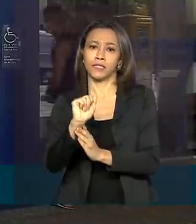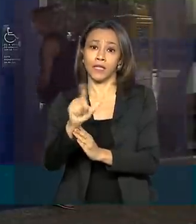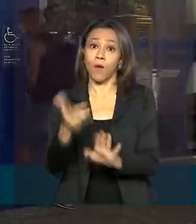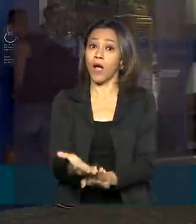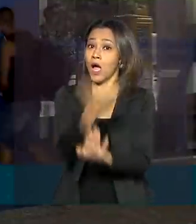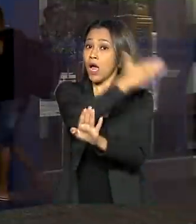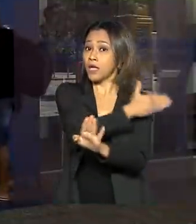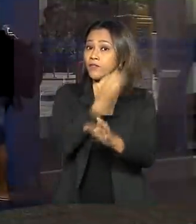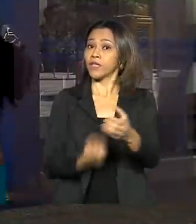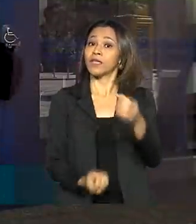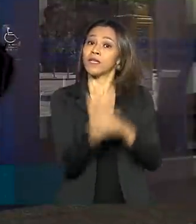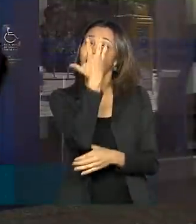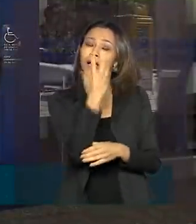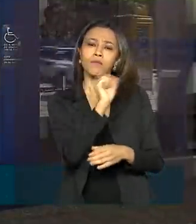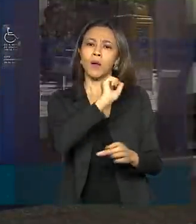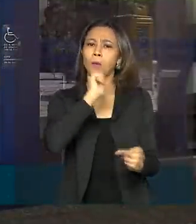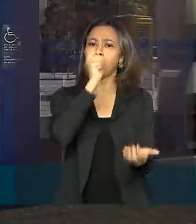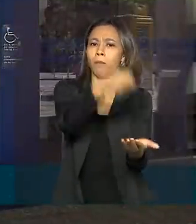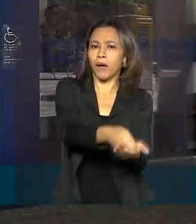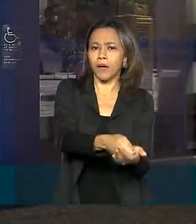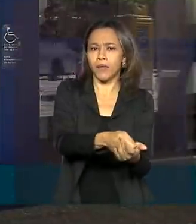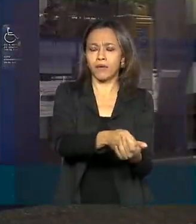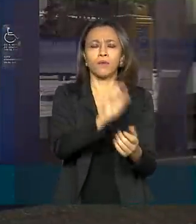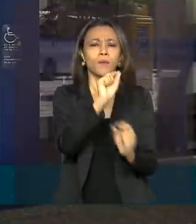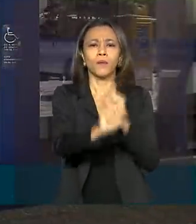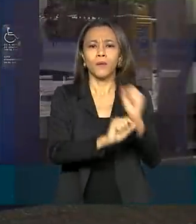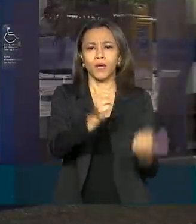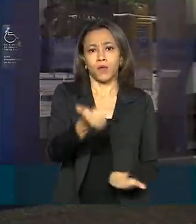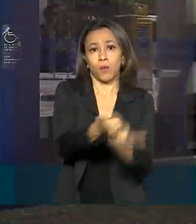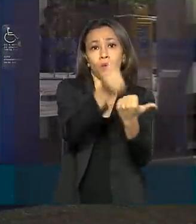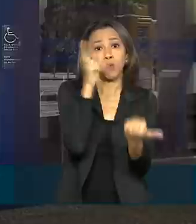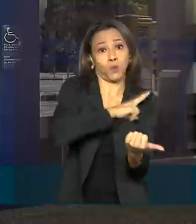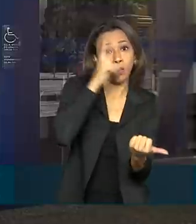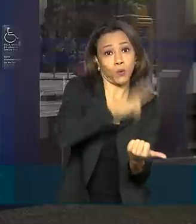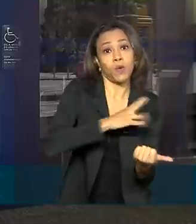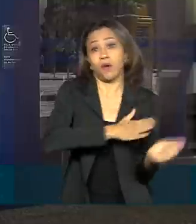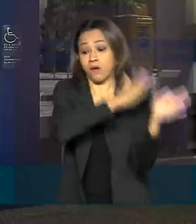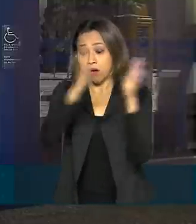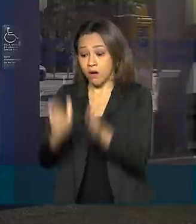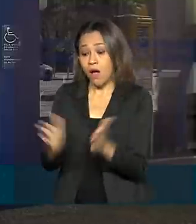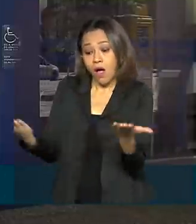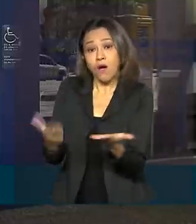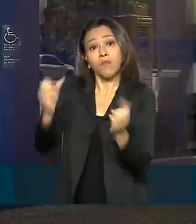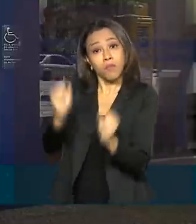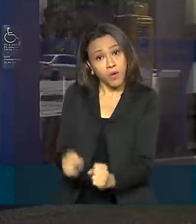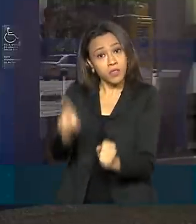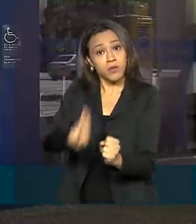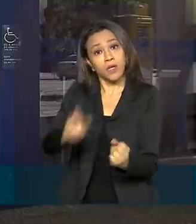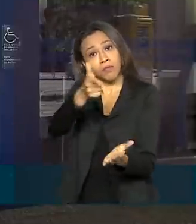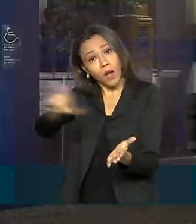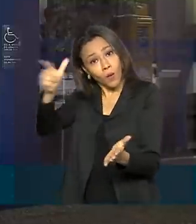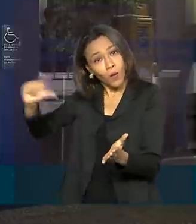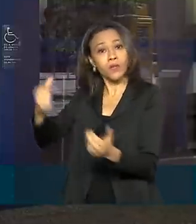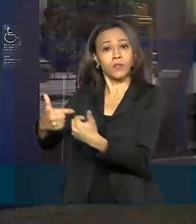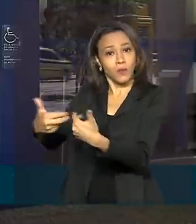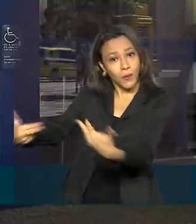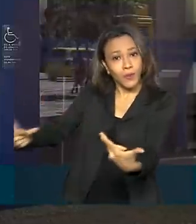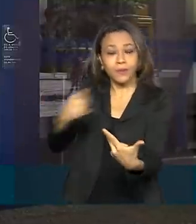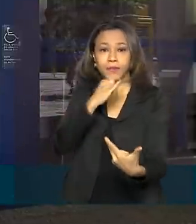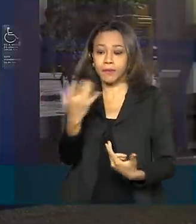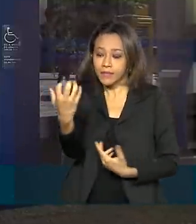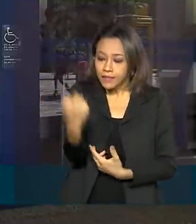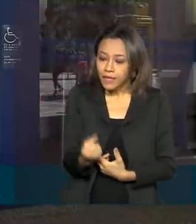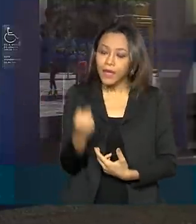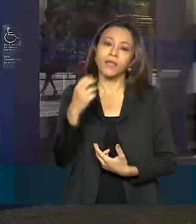pagamento do auxílio emergencial, passa a ser permanente. Ela também vai poder ser utilizada para o recebimento de outros benefícios, como o saque do